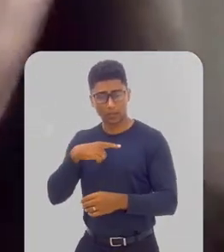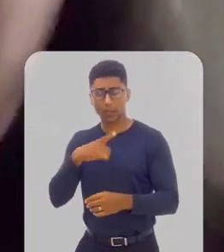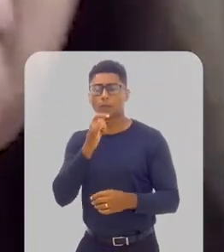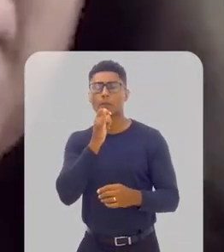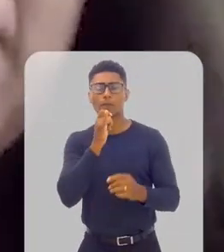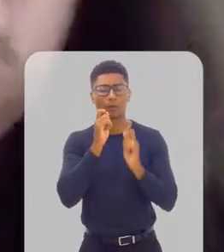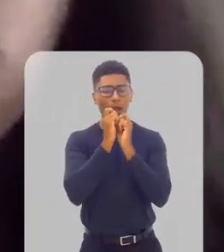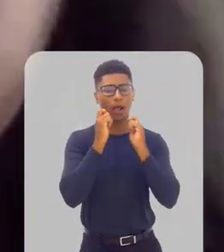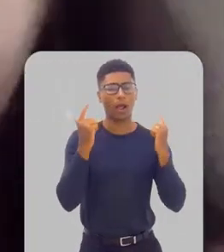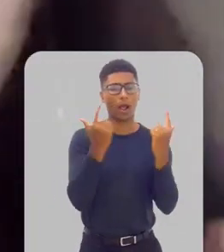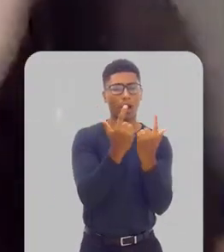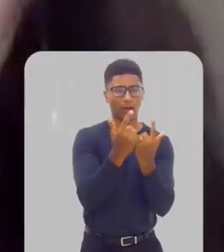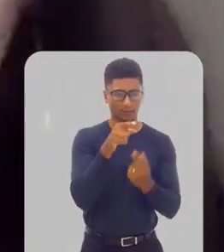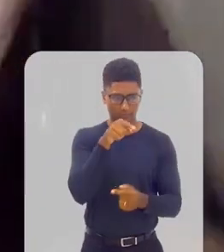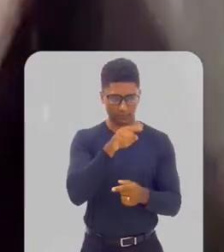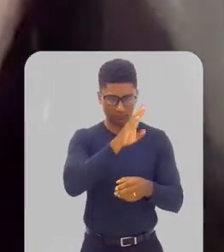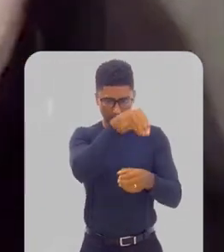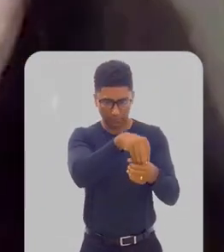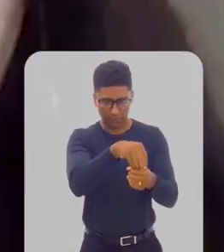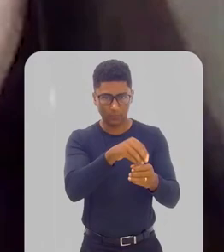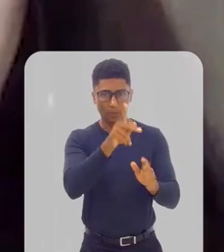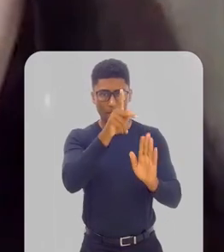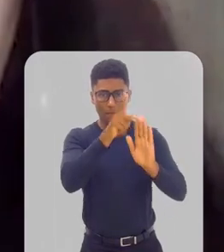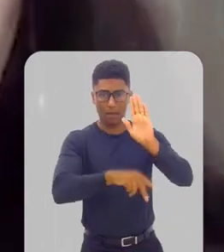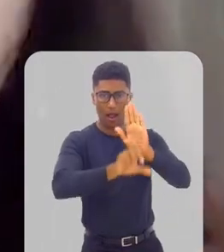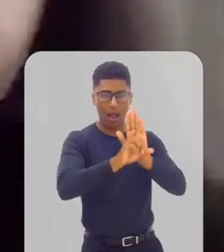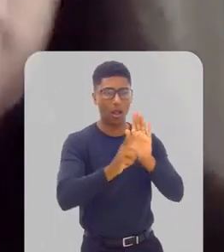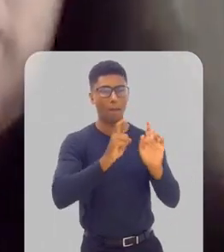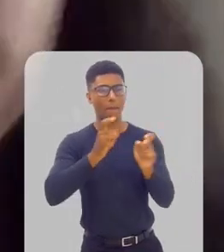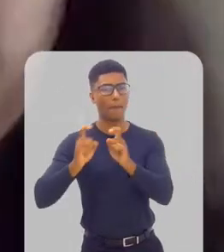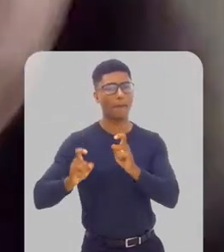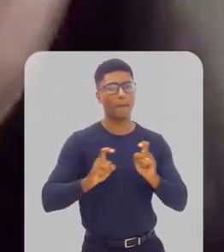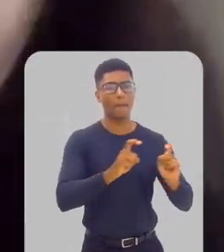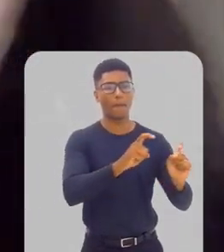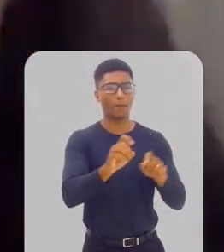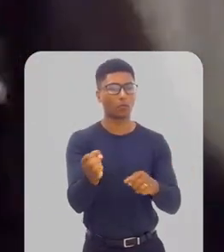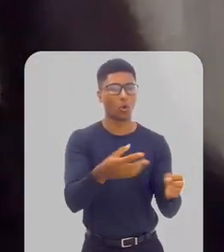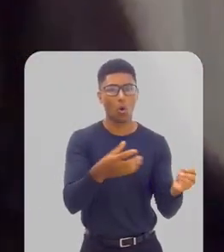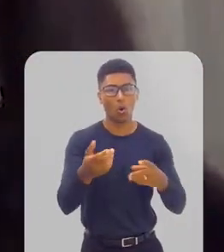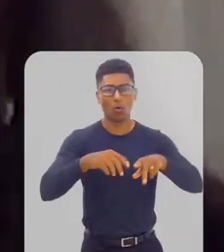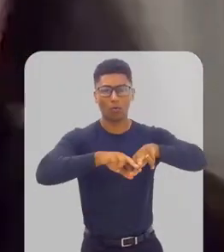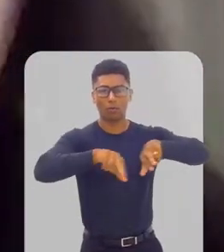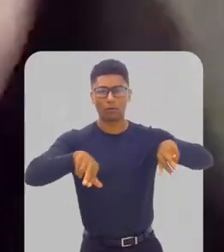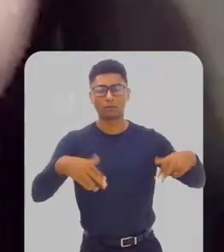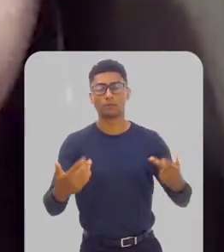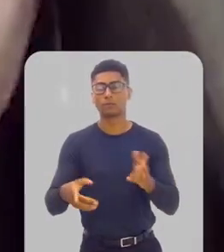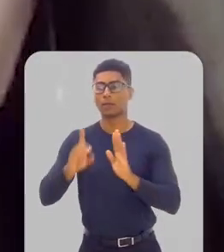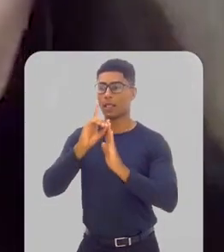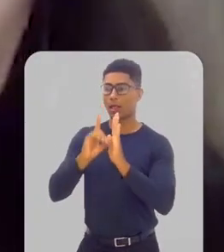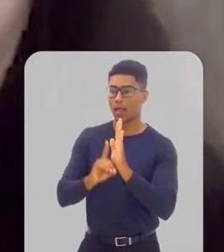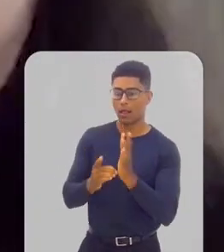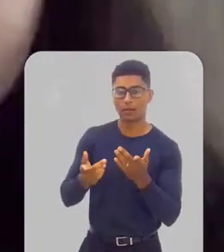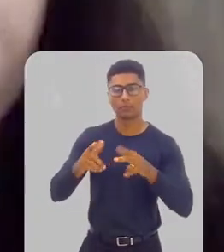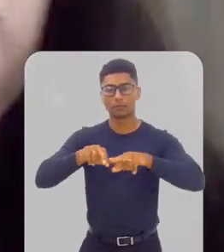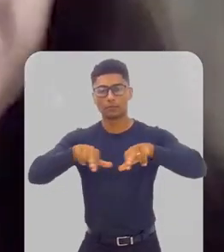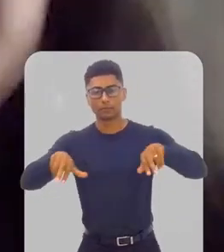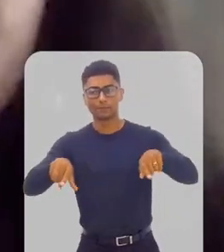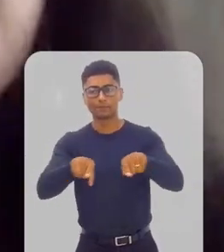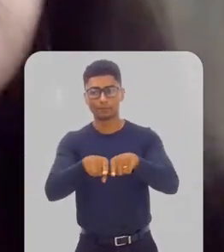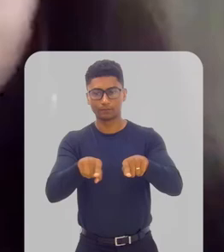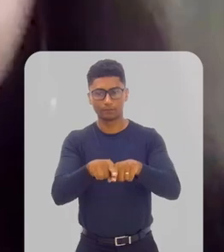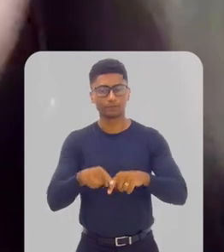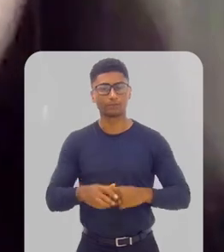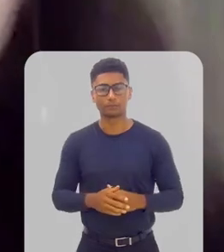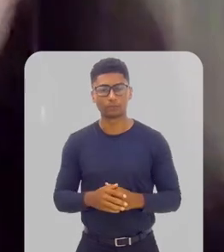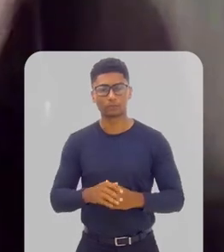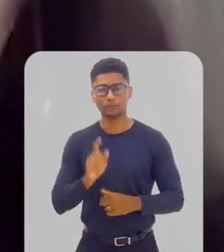lá pelo Parlamento, pela discussão de novos projetos de lei, construção até pelo Poder Executivo de Decretos, passa por toda a